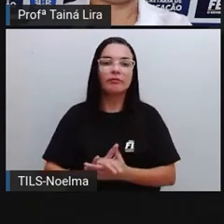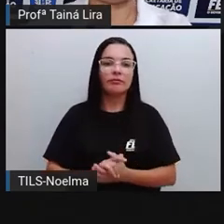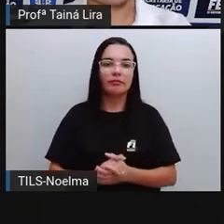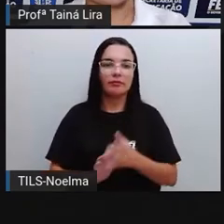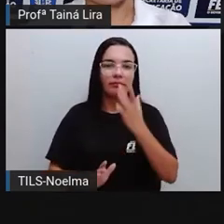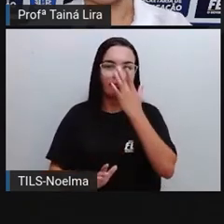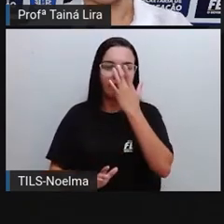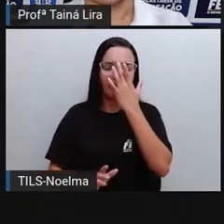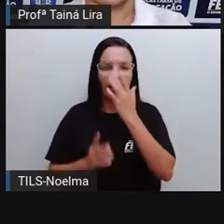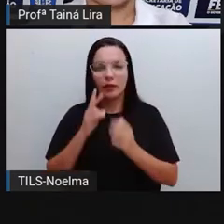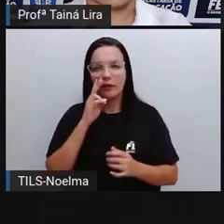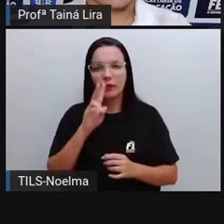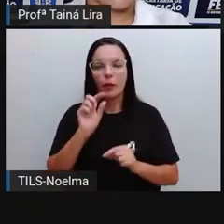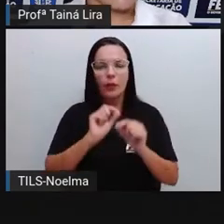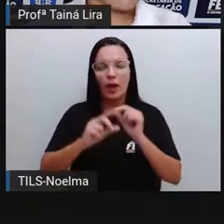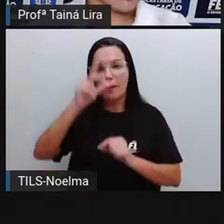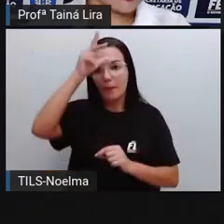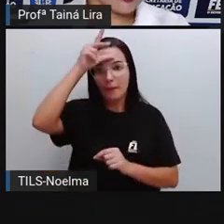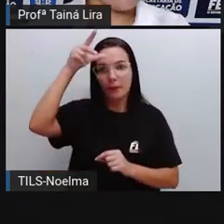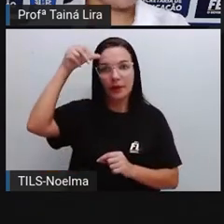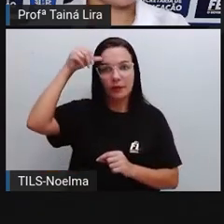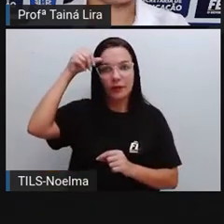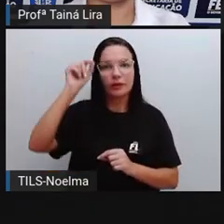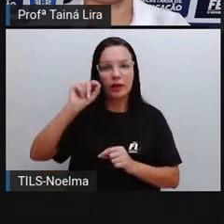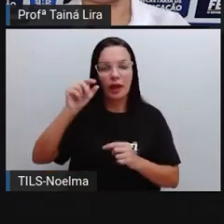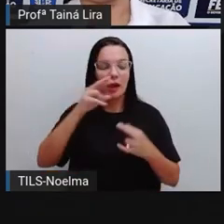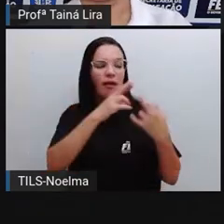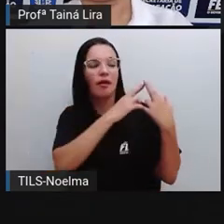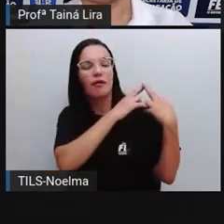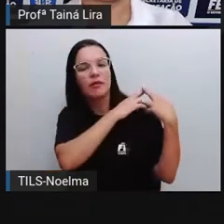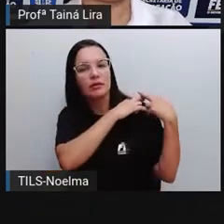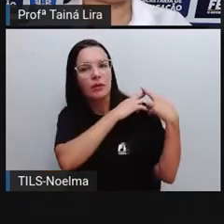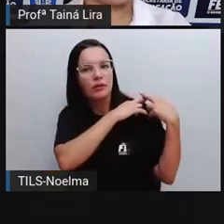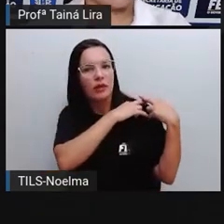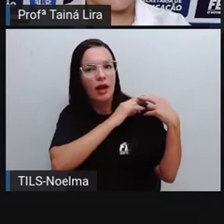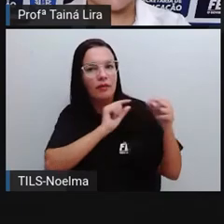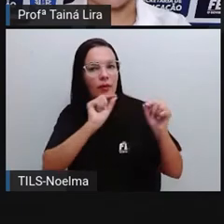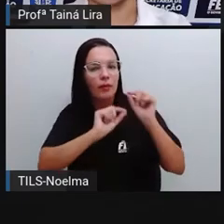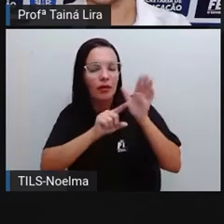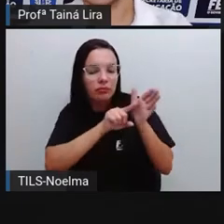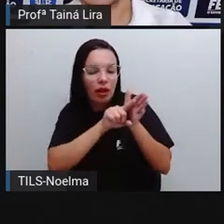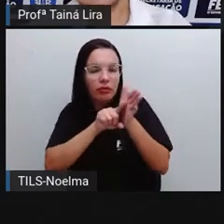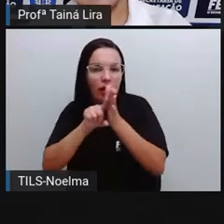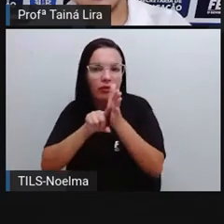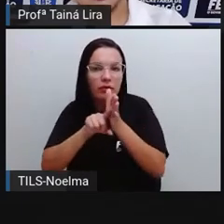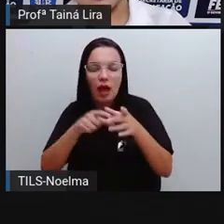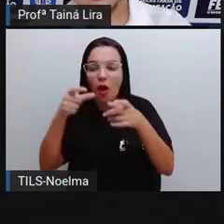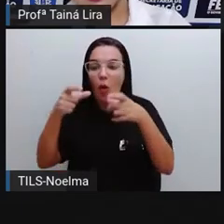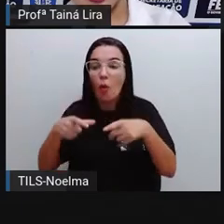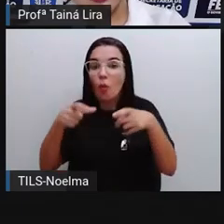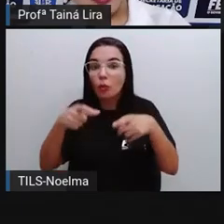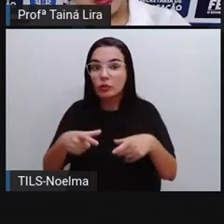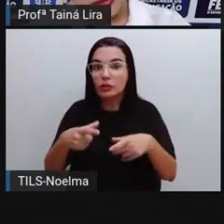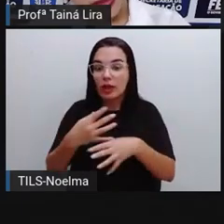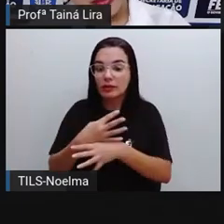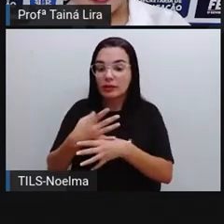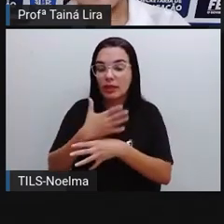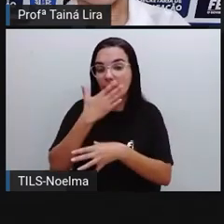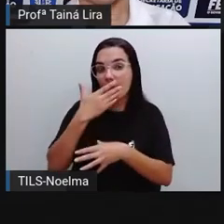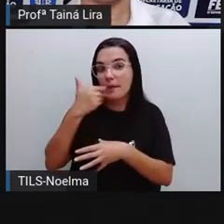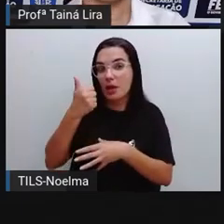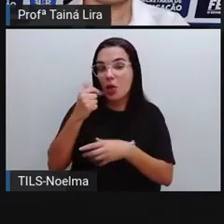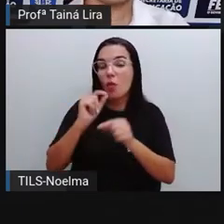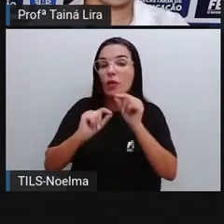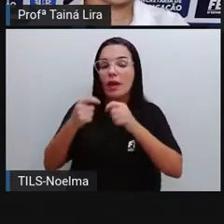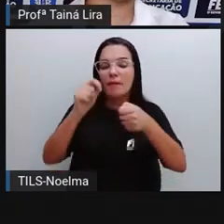O prefeito, ele é responsável ali por analisar onde é que a cidade precisa de melhorias.